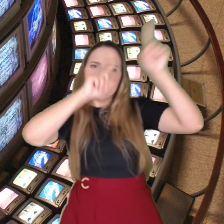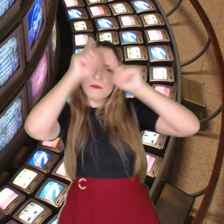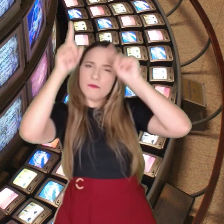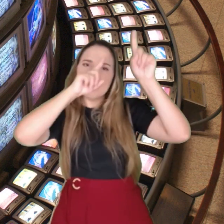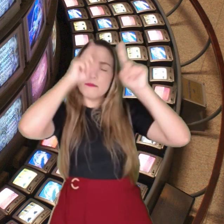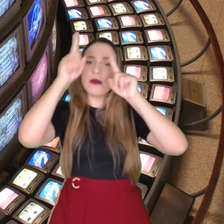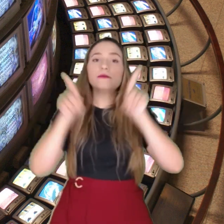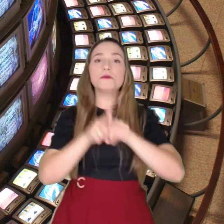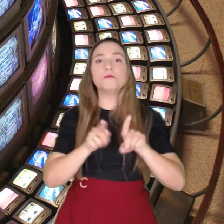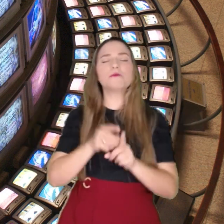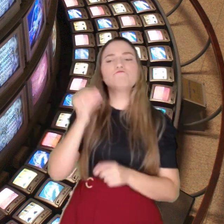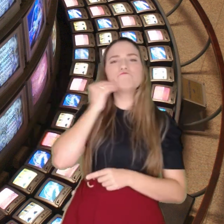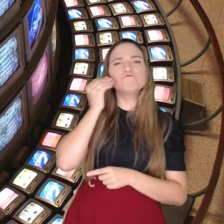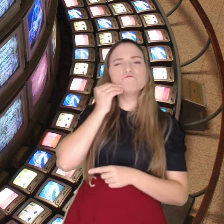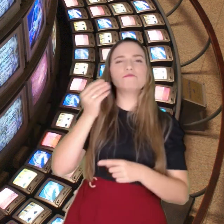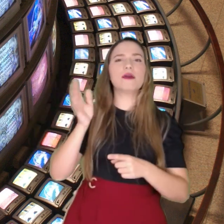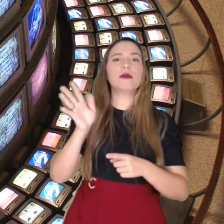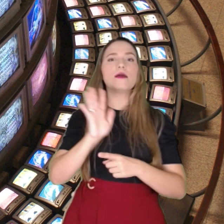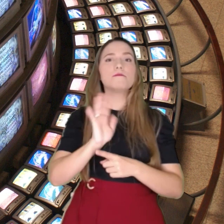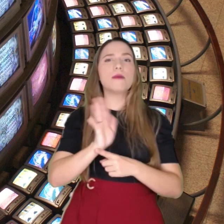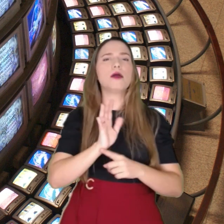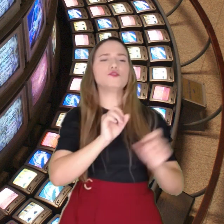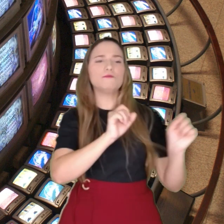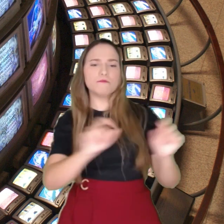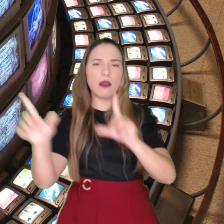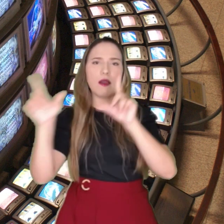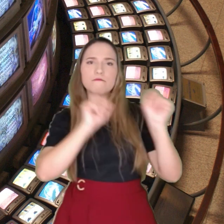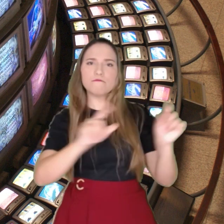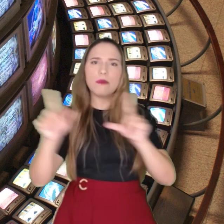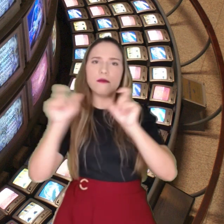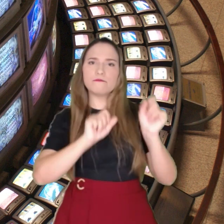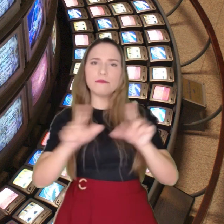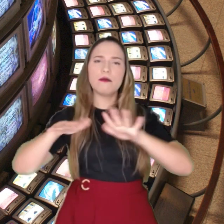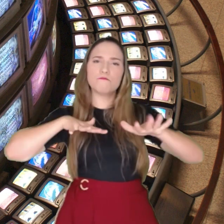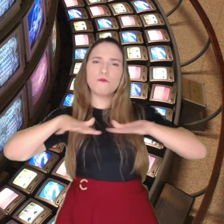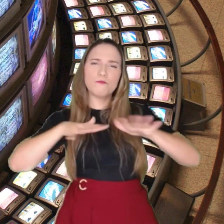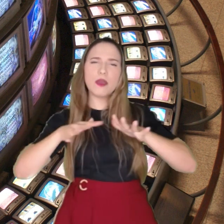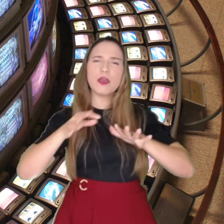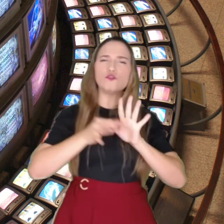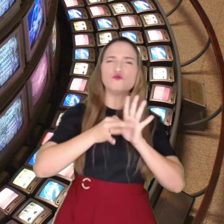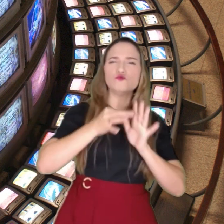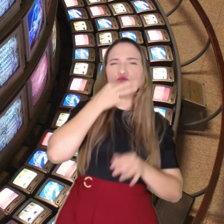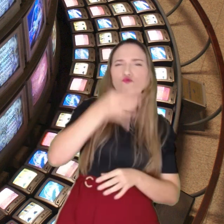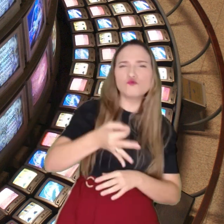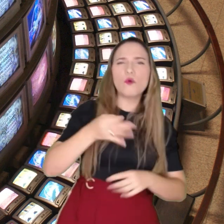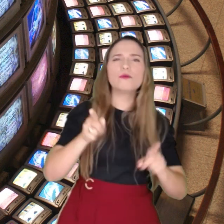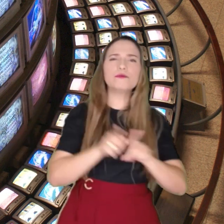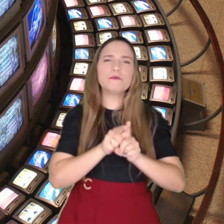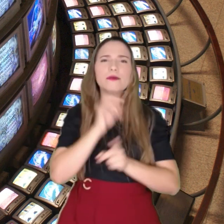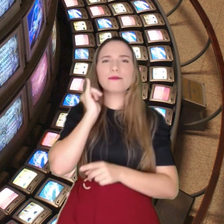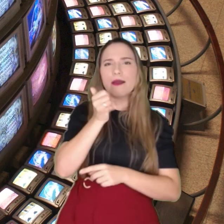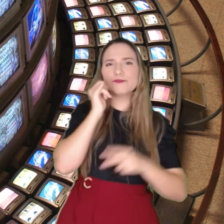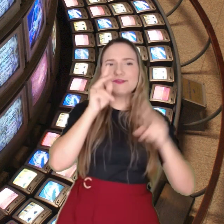experimentando com imagens em movimento, som e narrativa visual.